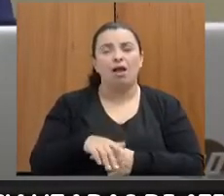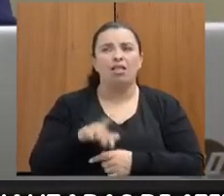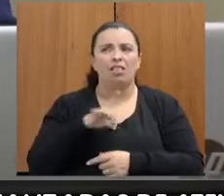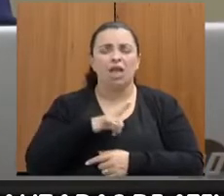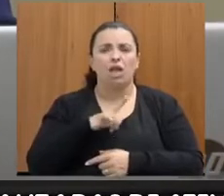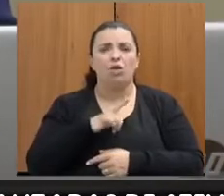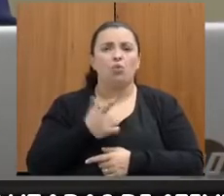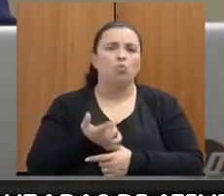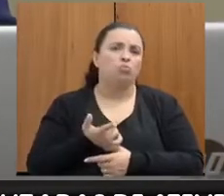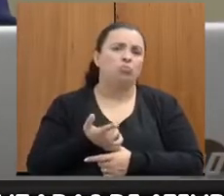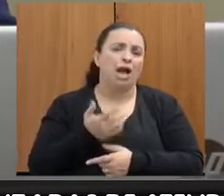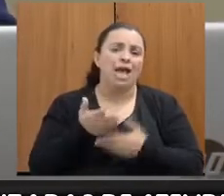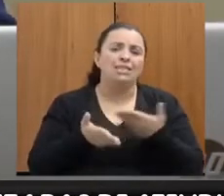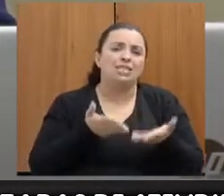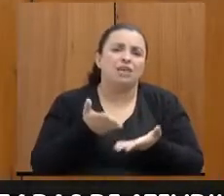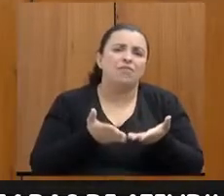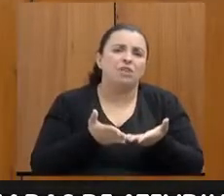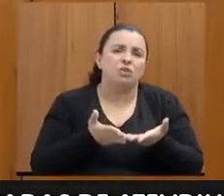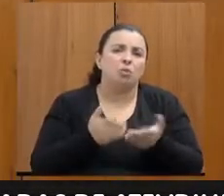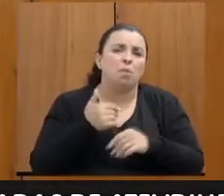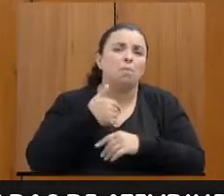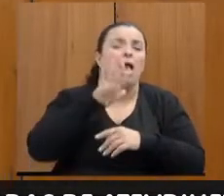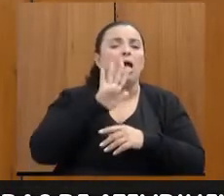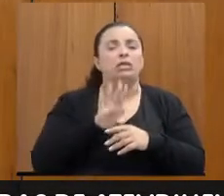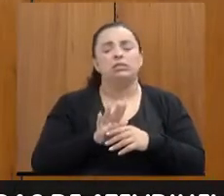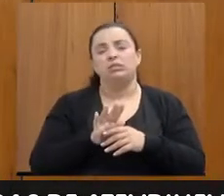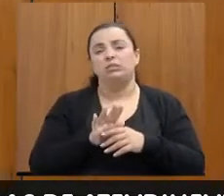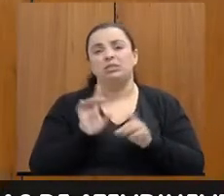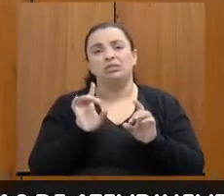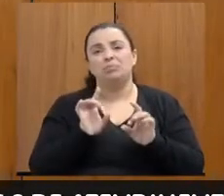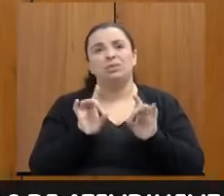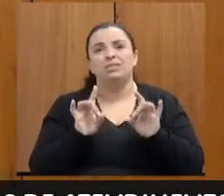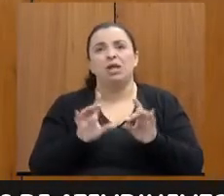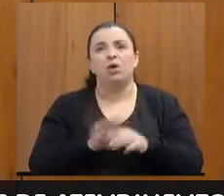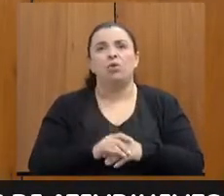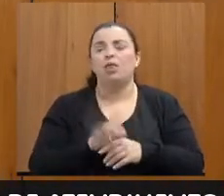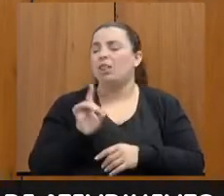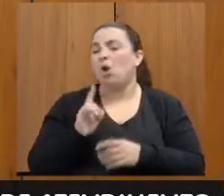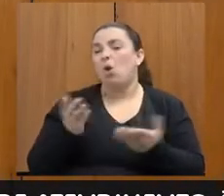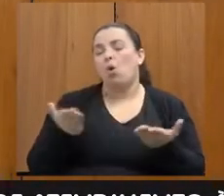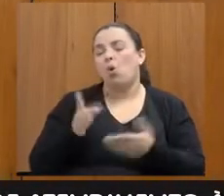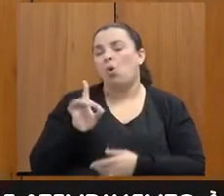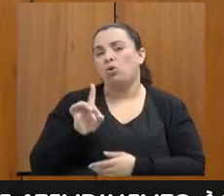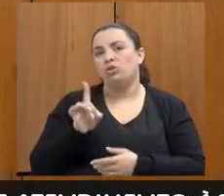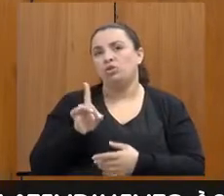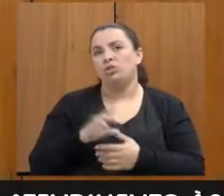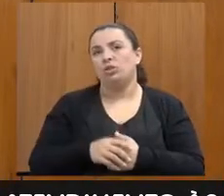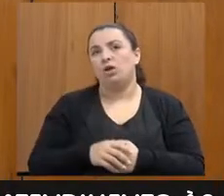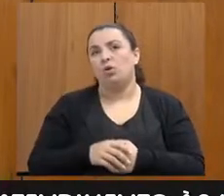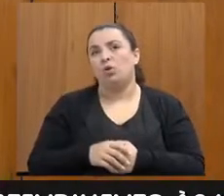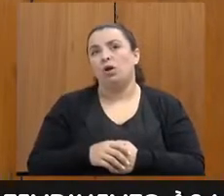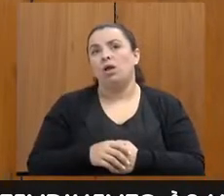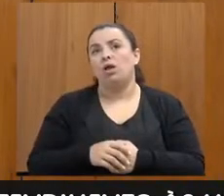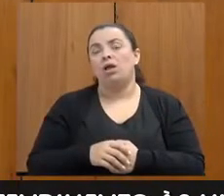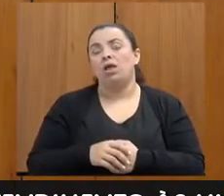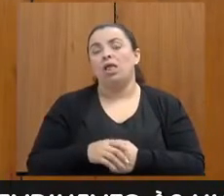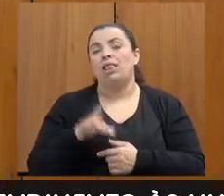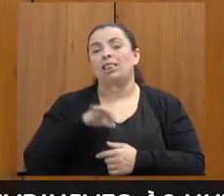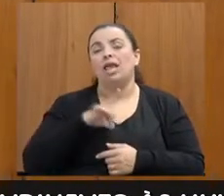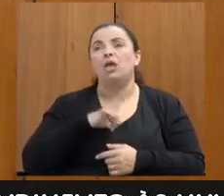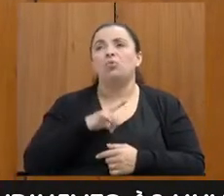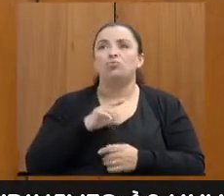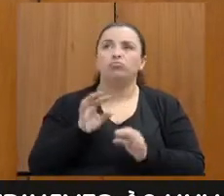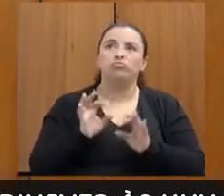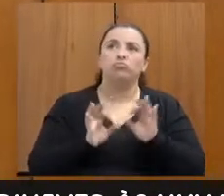delegacia de contagem? Hoje não. Hoje só em parceria com a rede. Aí eu direciono, que é o Bem Me Quero, porque a tem um serviço que é muito parecido com o da